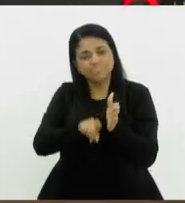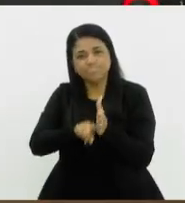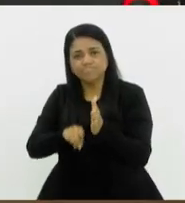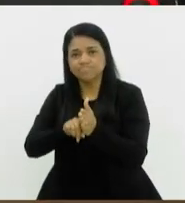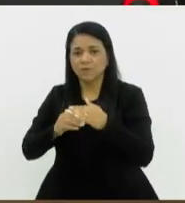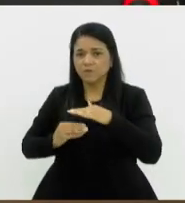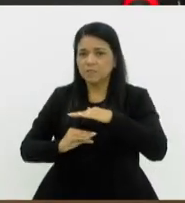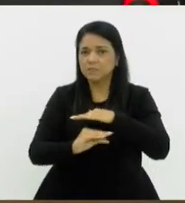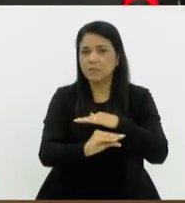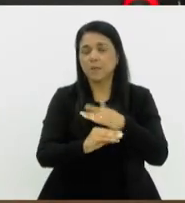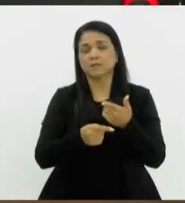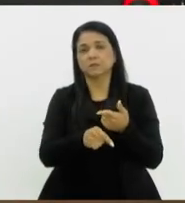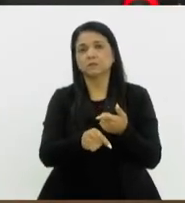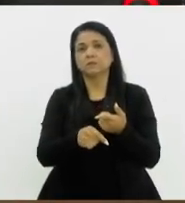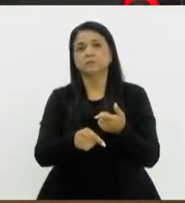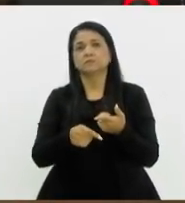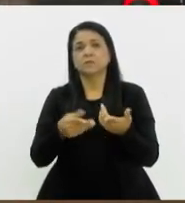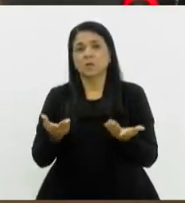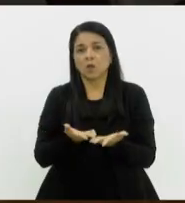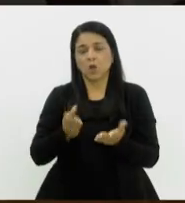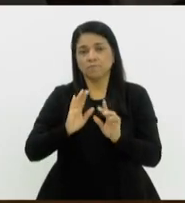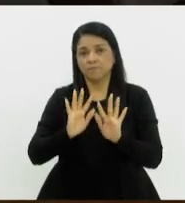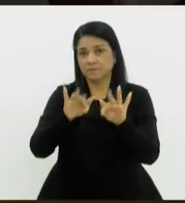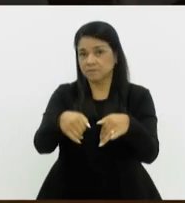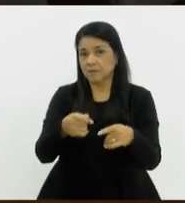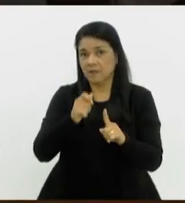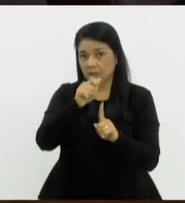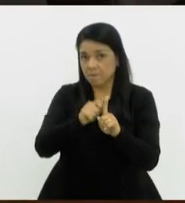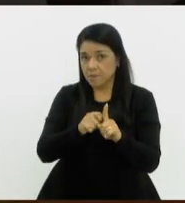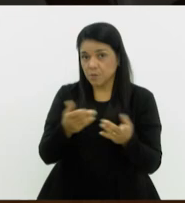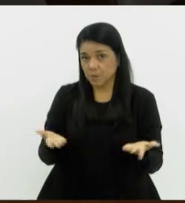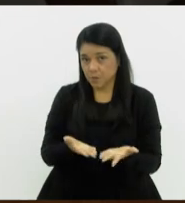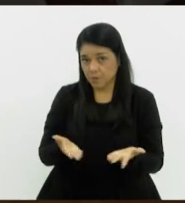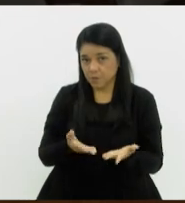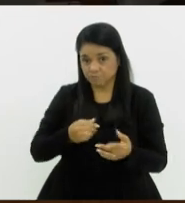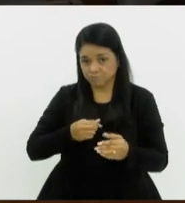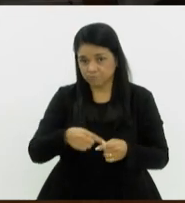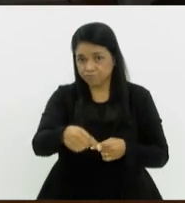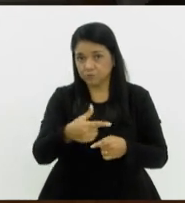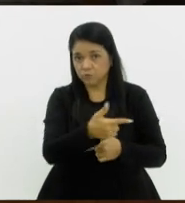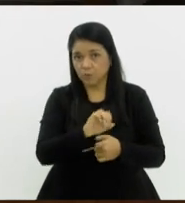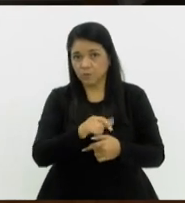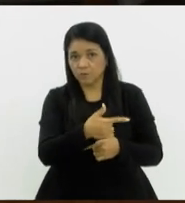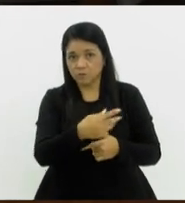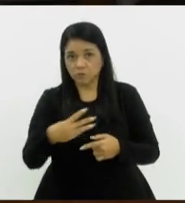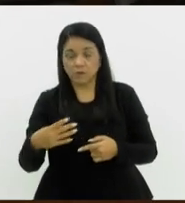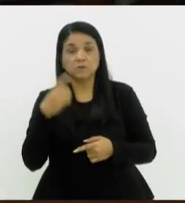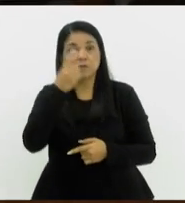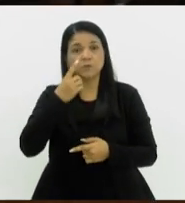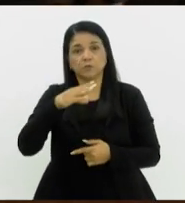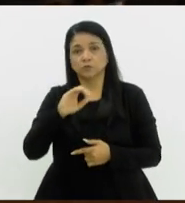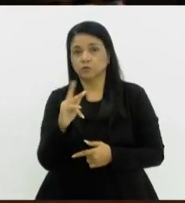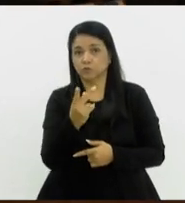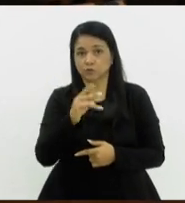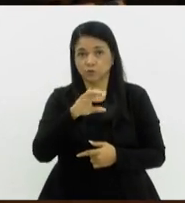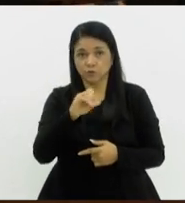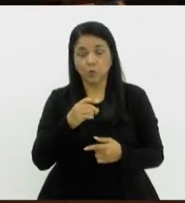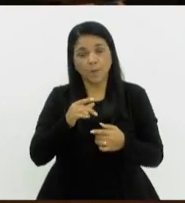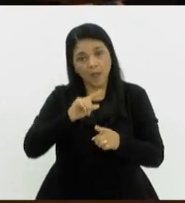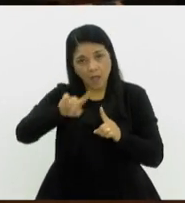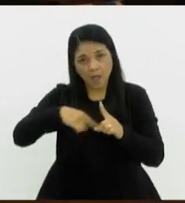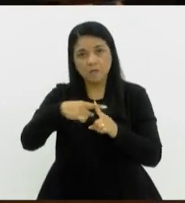se encerraria em abril deste ano. O deputado Chico Machado quer prorrogar este prazo por mais um ano com a